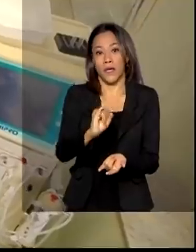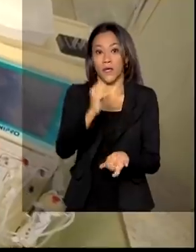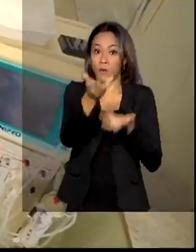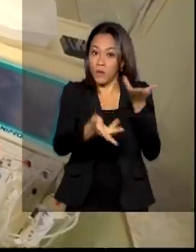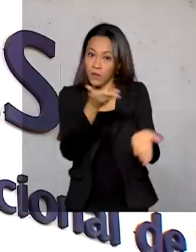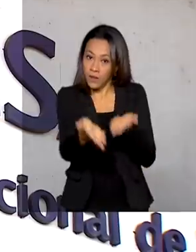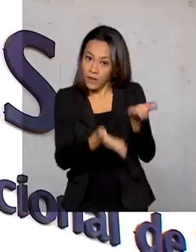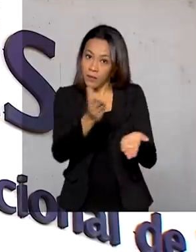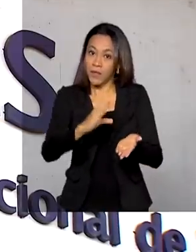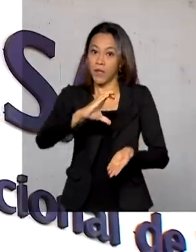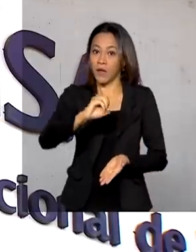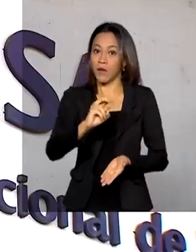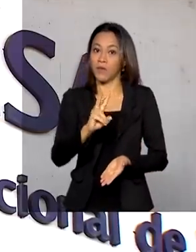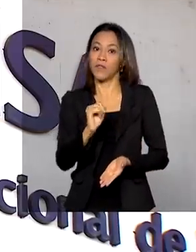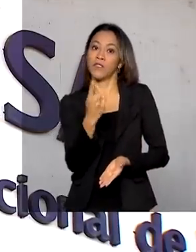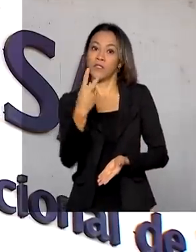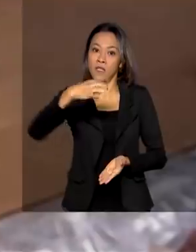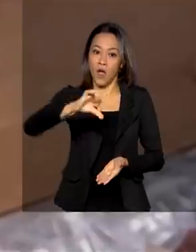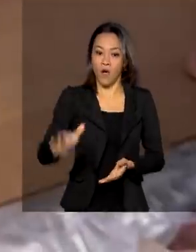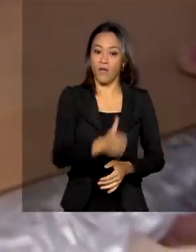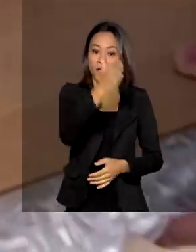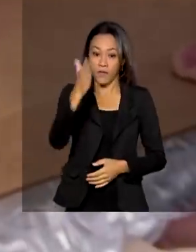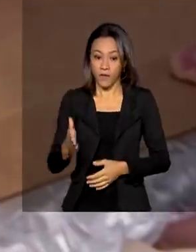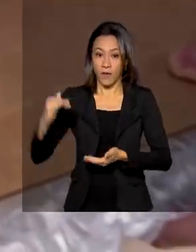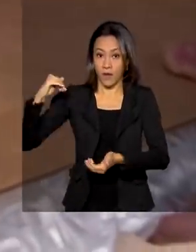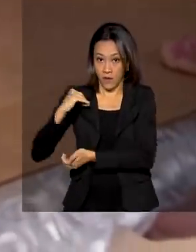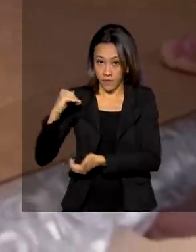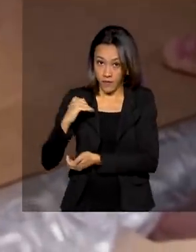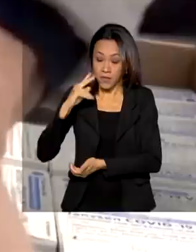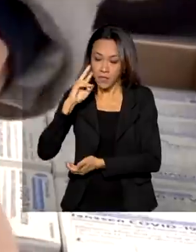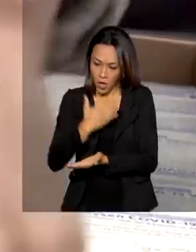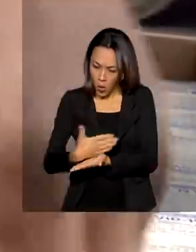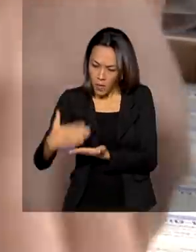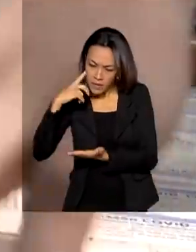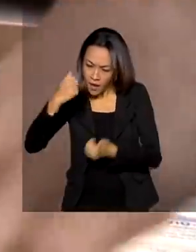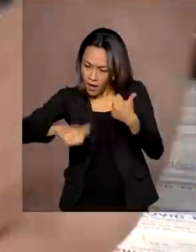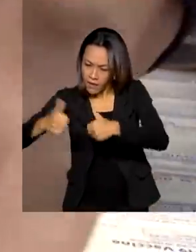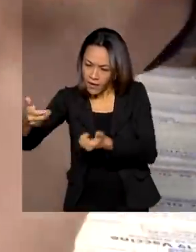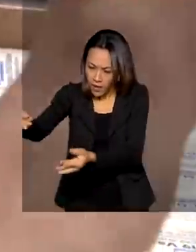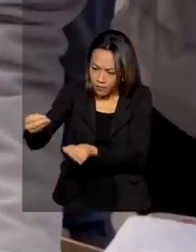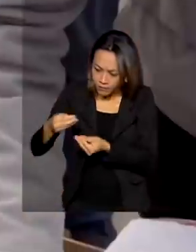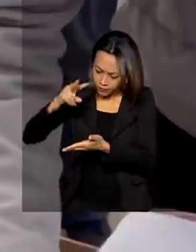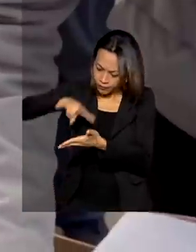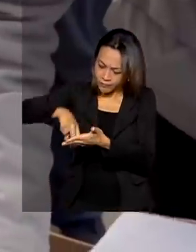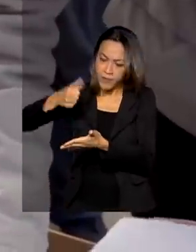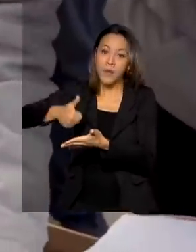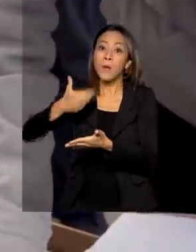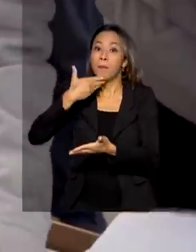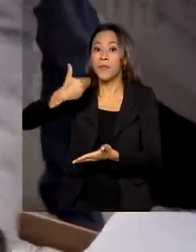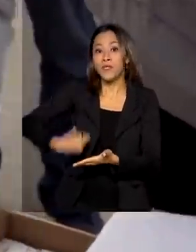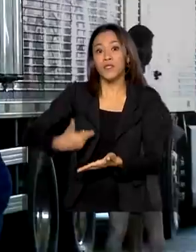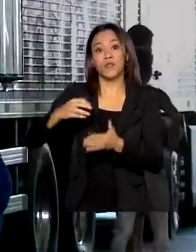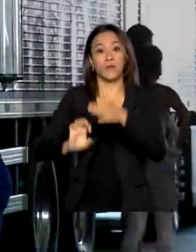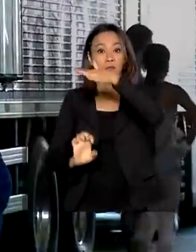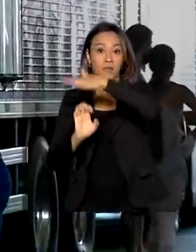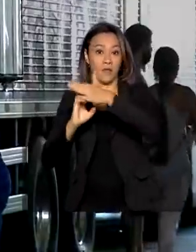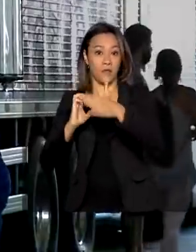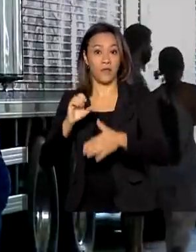Covid-19. A Anvisa começa a analisar pedido de registro de vacina do Laboratório Janssen.